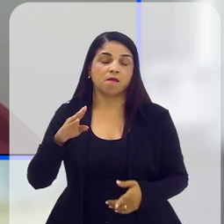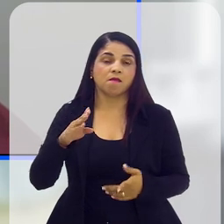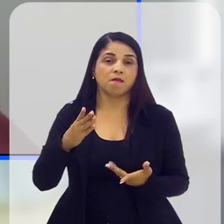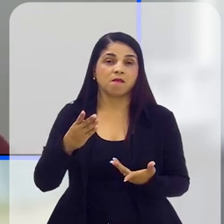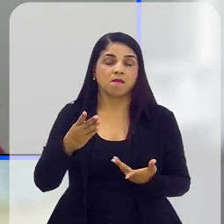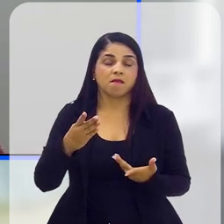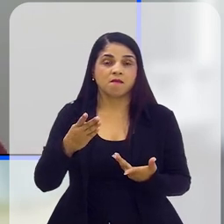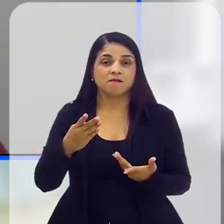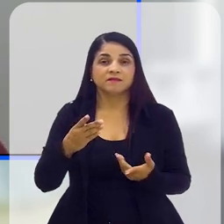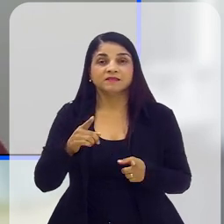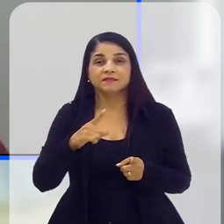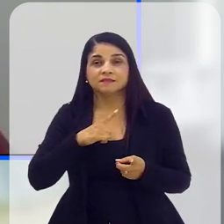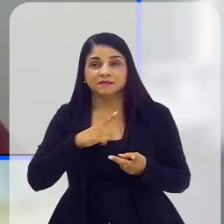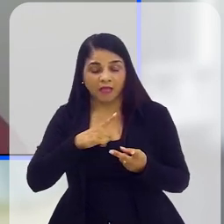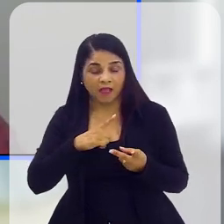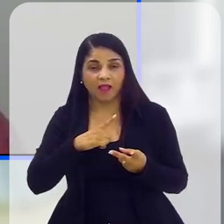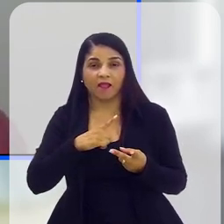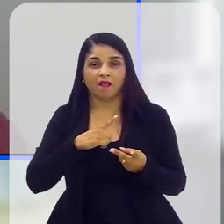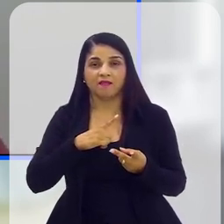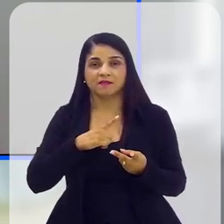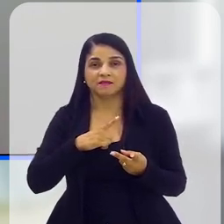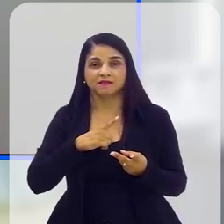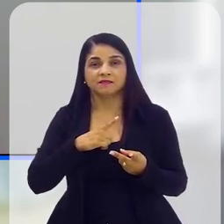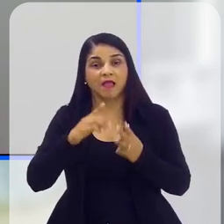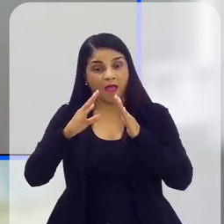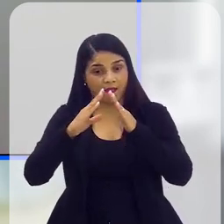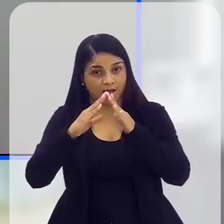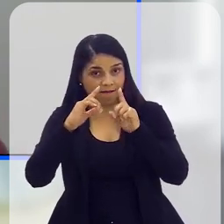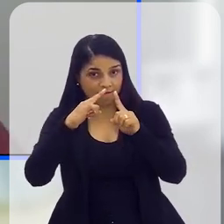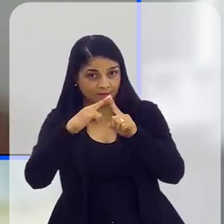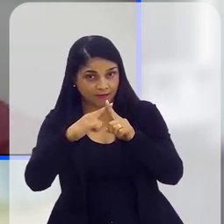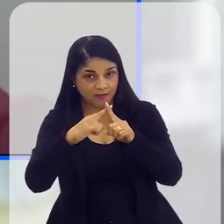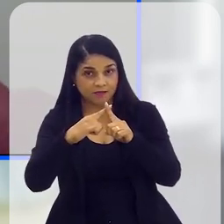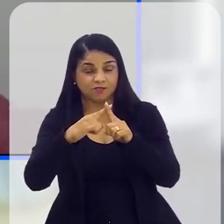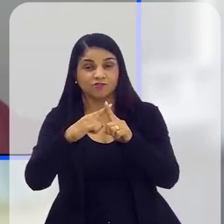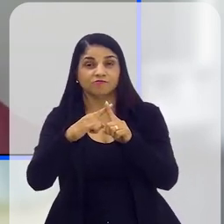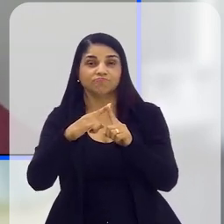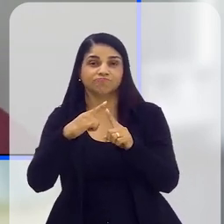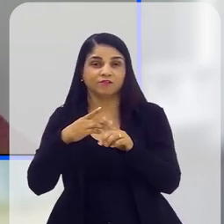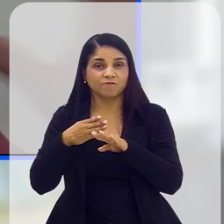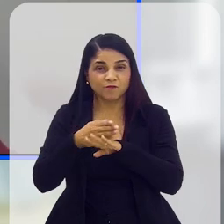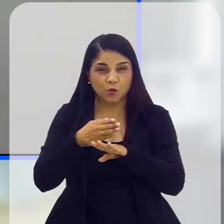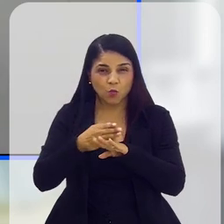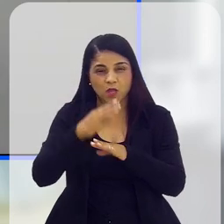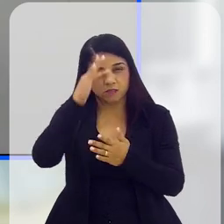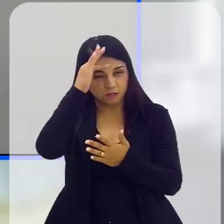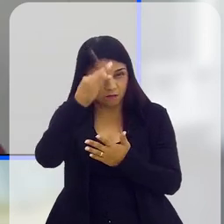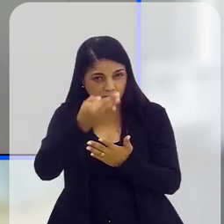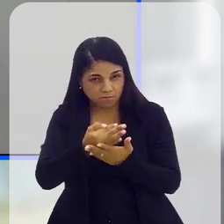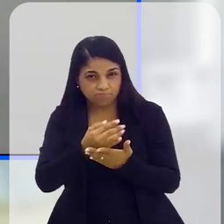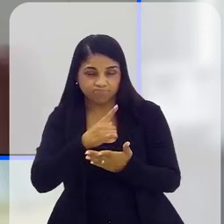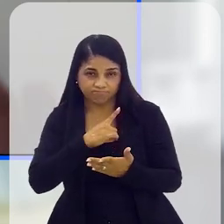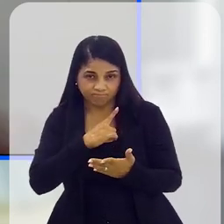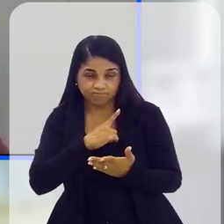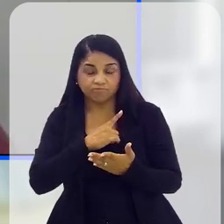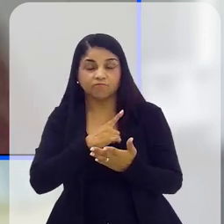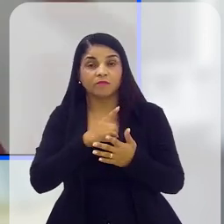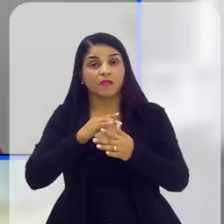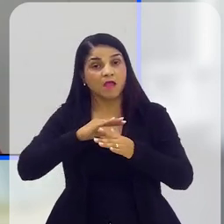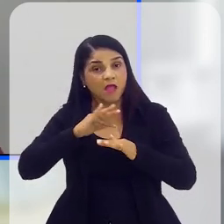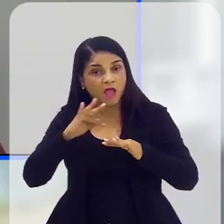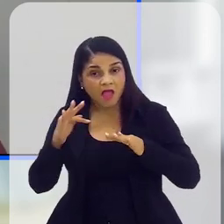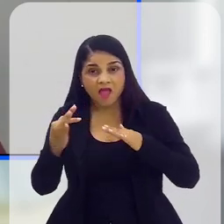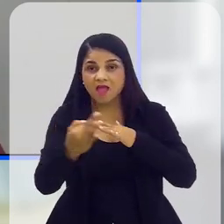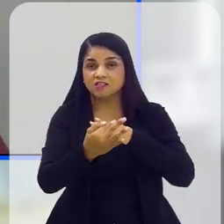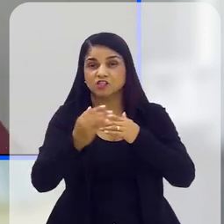tem amigos, aí vem a igreja, para quem tem alguma fé, qualquer que seja, ou seja, toda